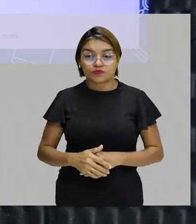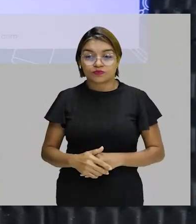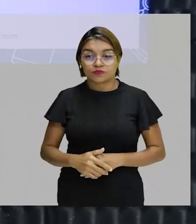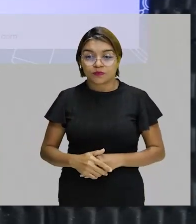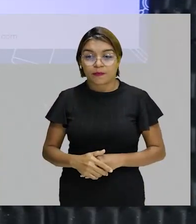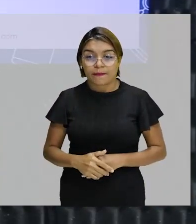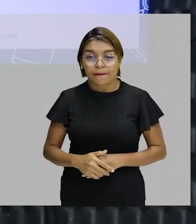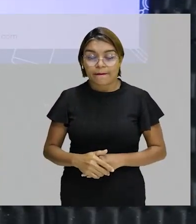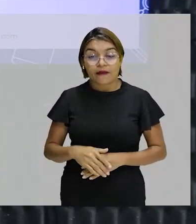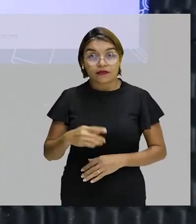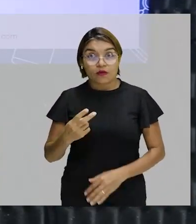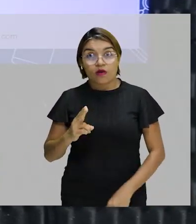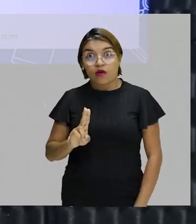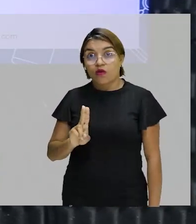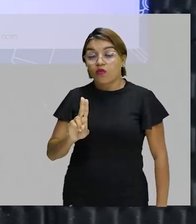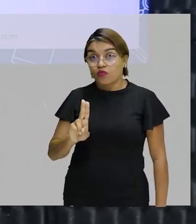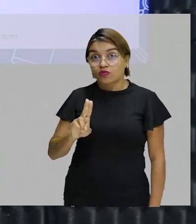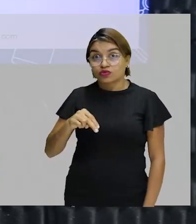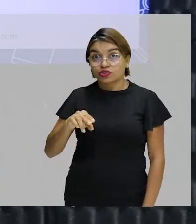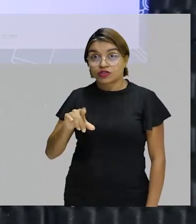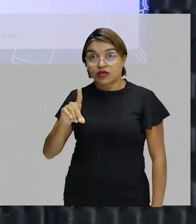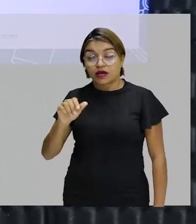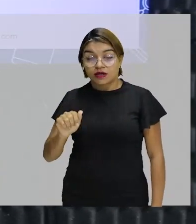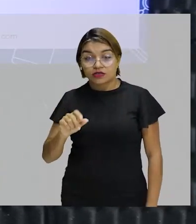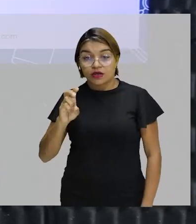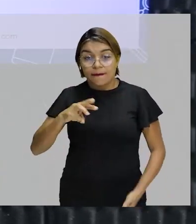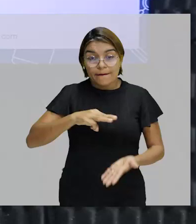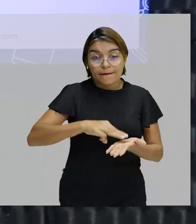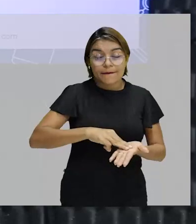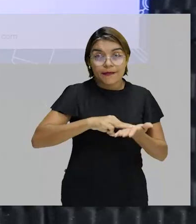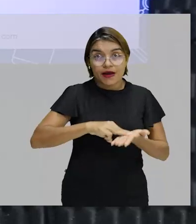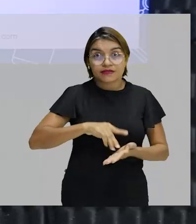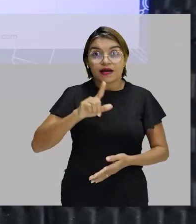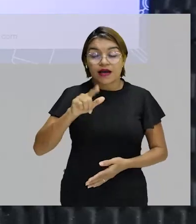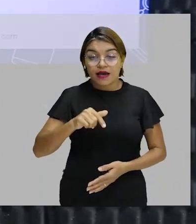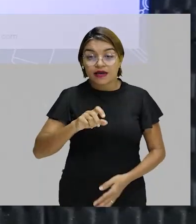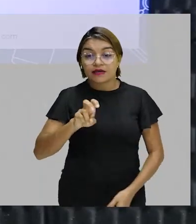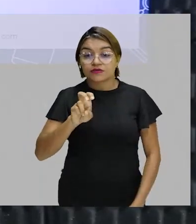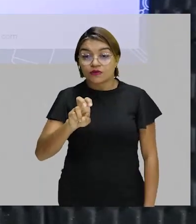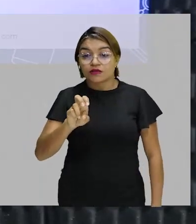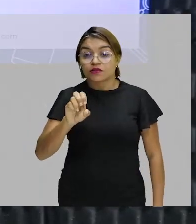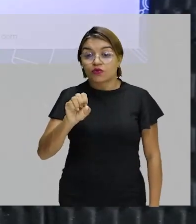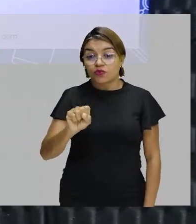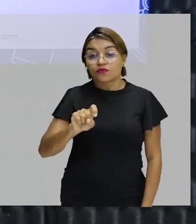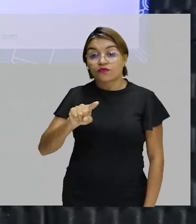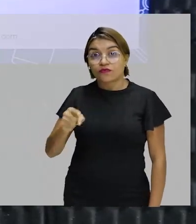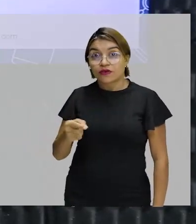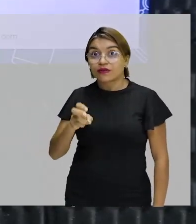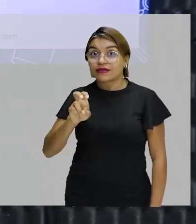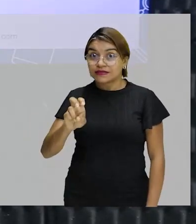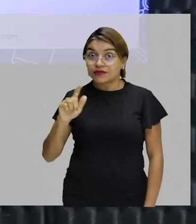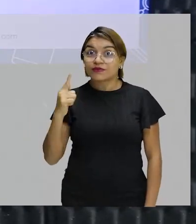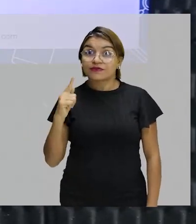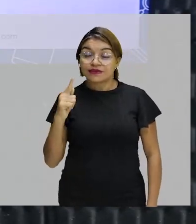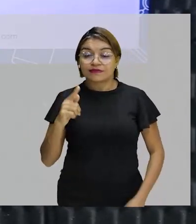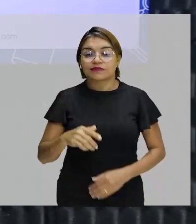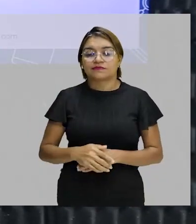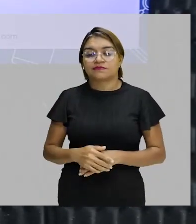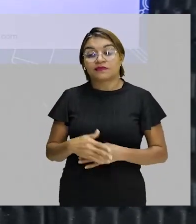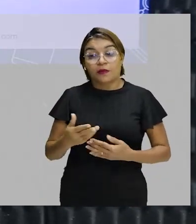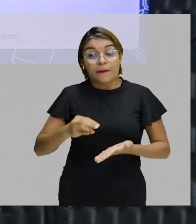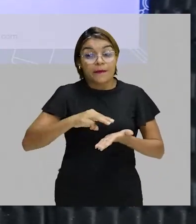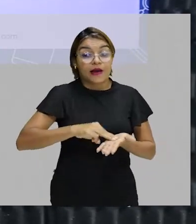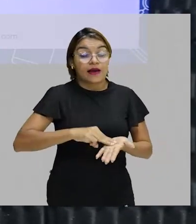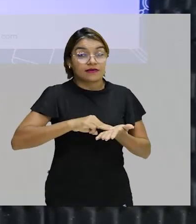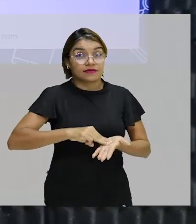Essa unidade, essa massa vai equivaler a 58,5 gramas. E nessa massa